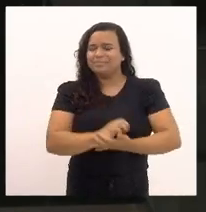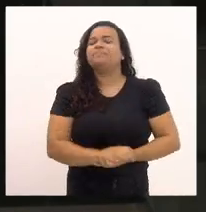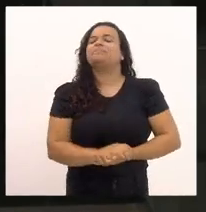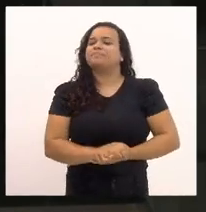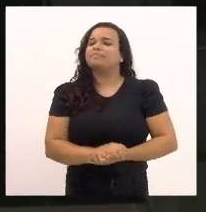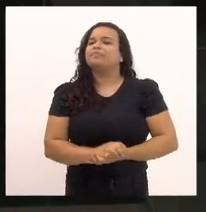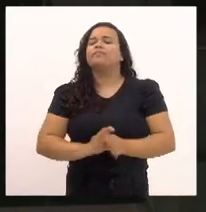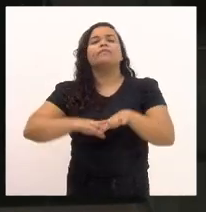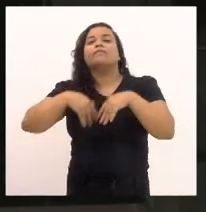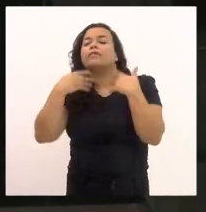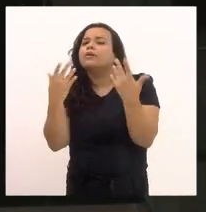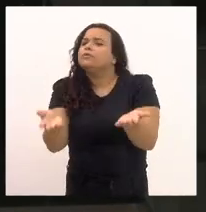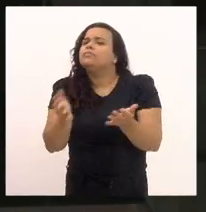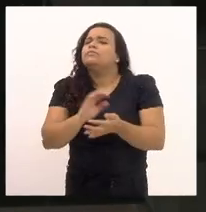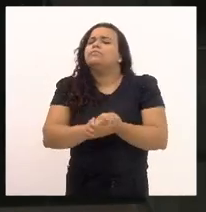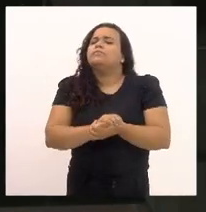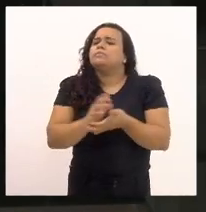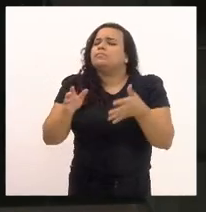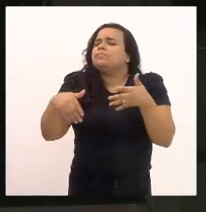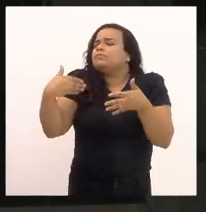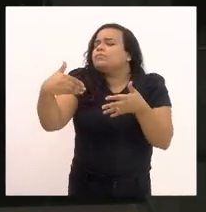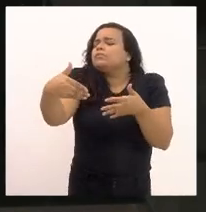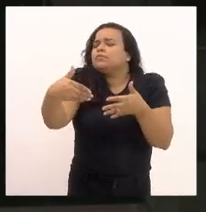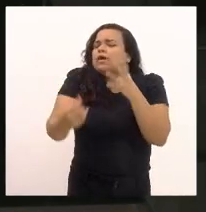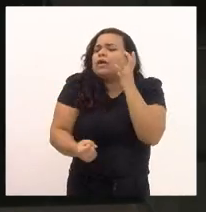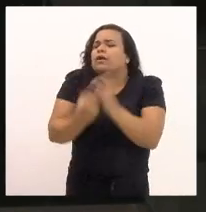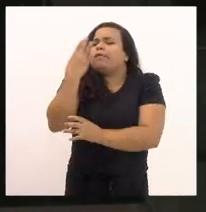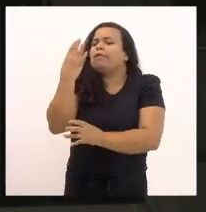quando se cria agora novas taxas,